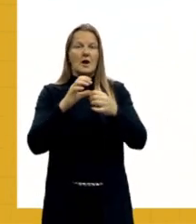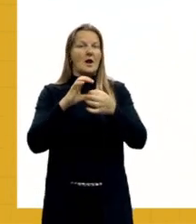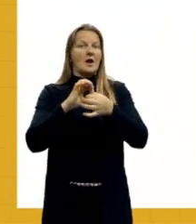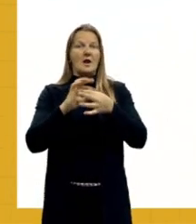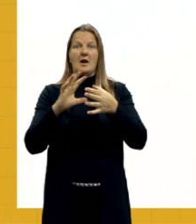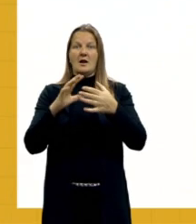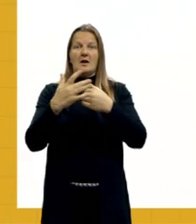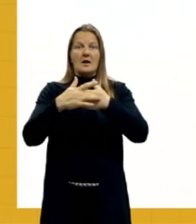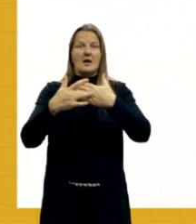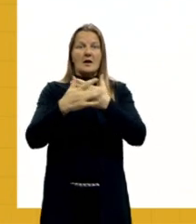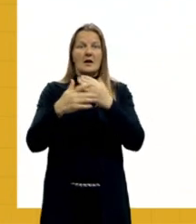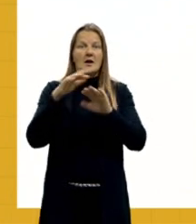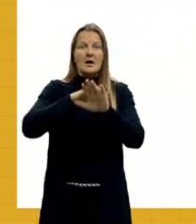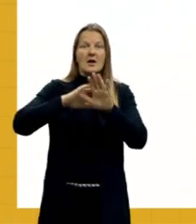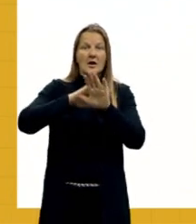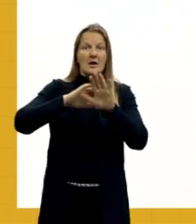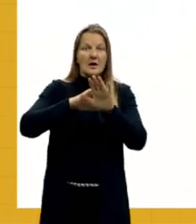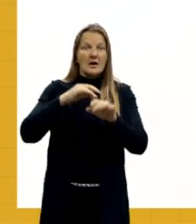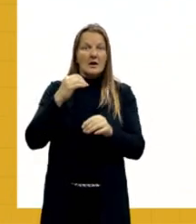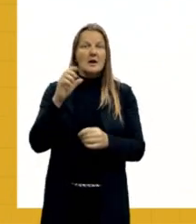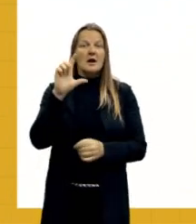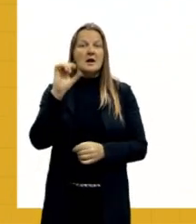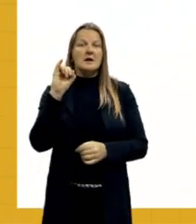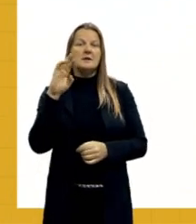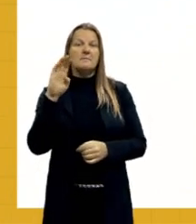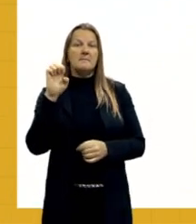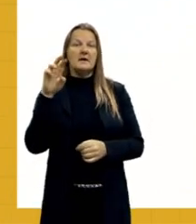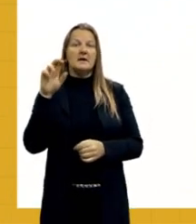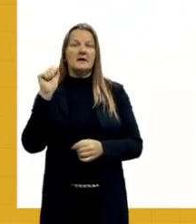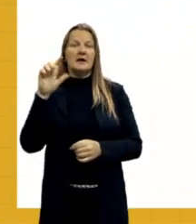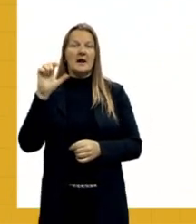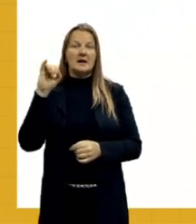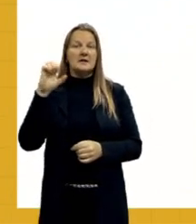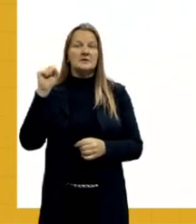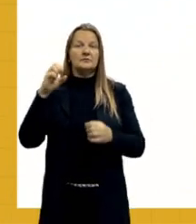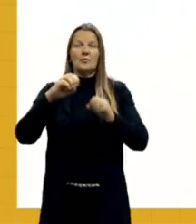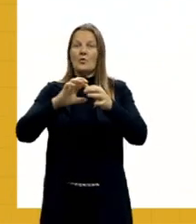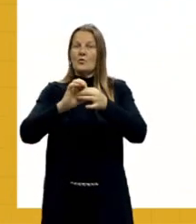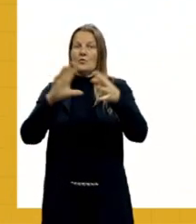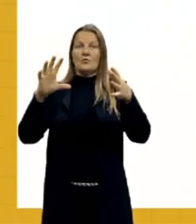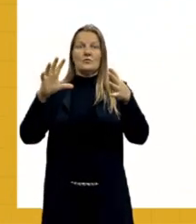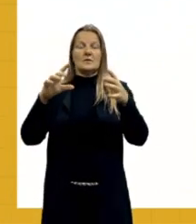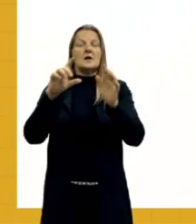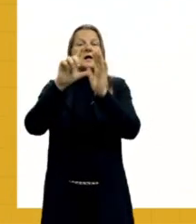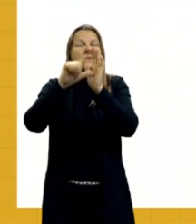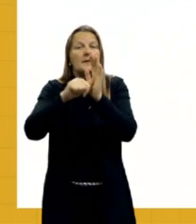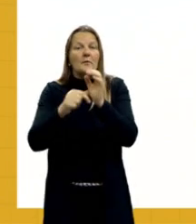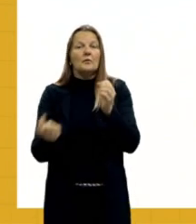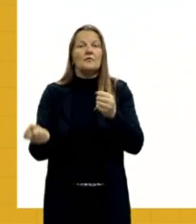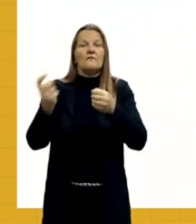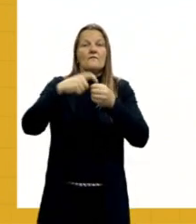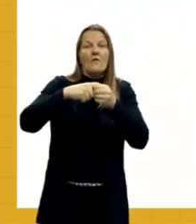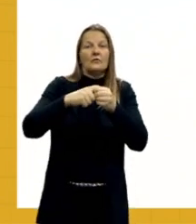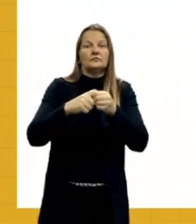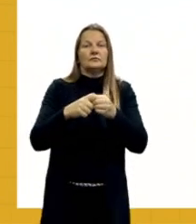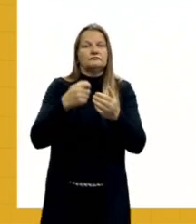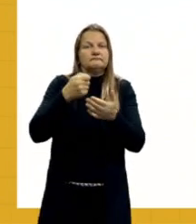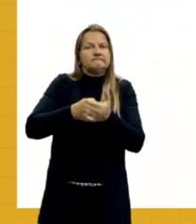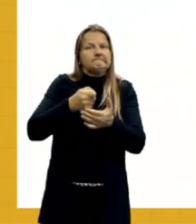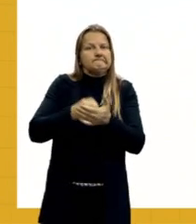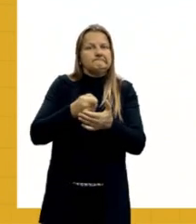liberal, que fomenta justamente essa questão neoliberal. Ora já é um outro governo, um governo bem mais